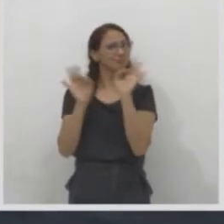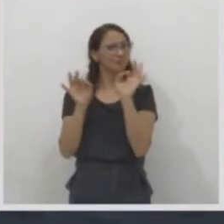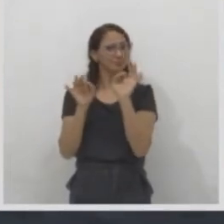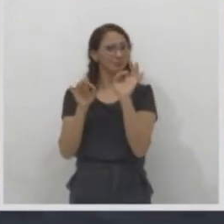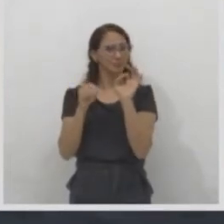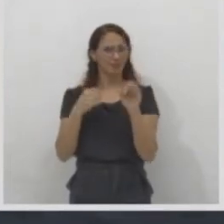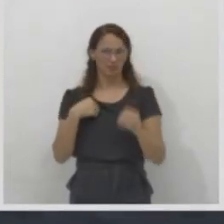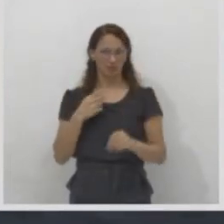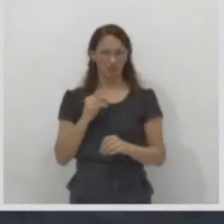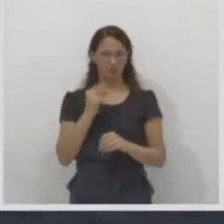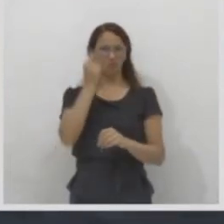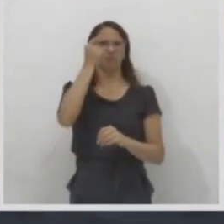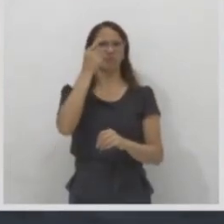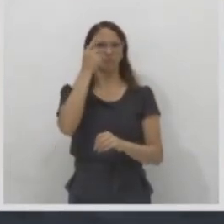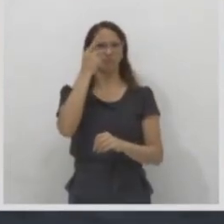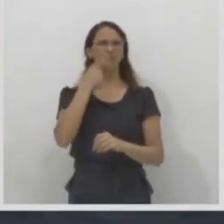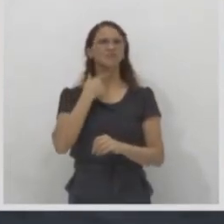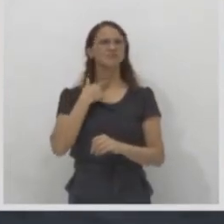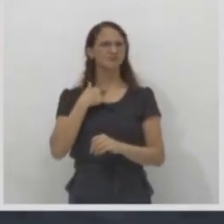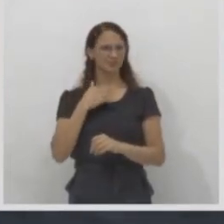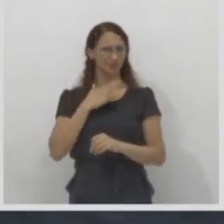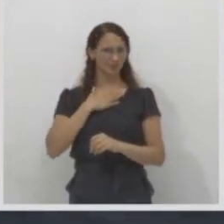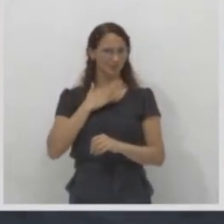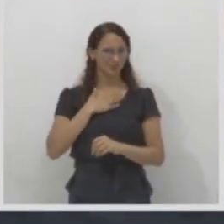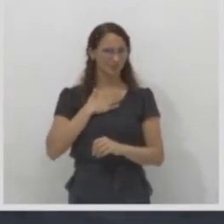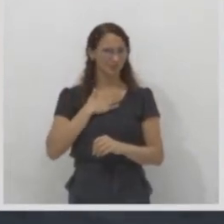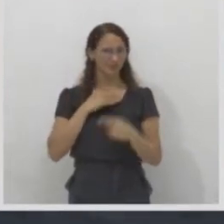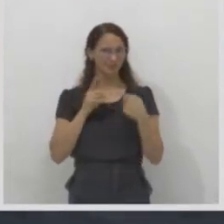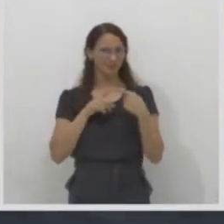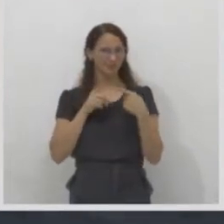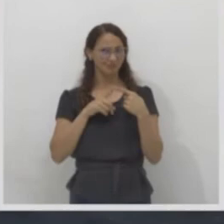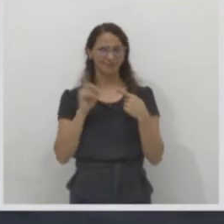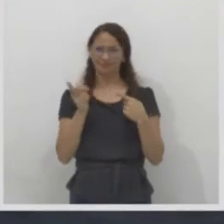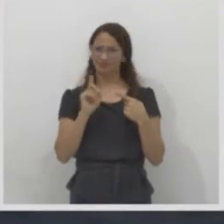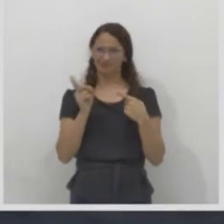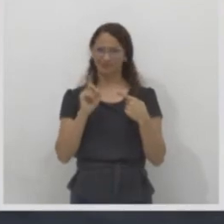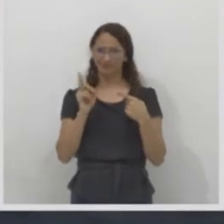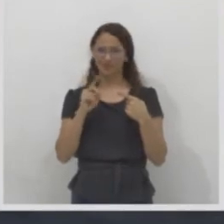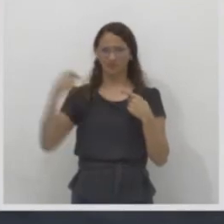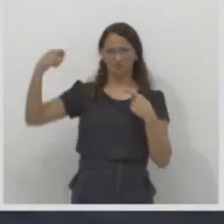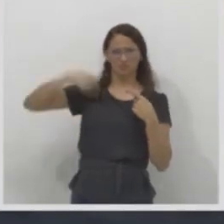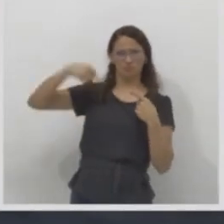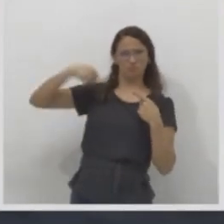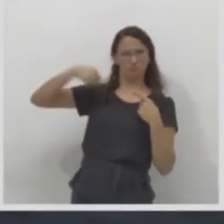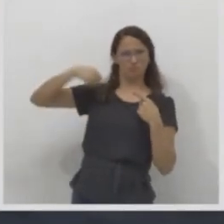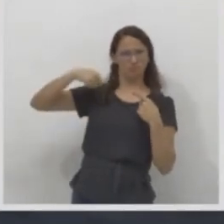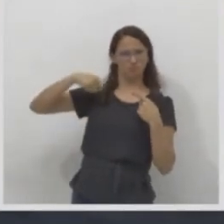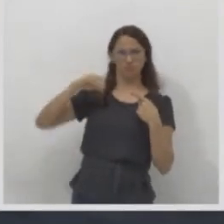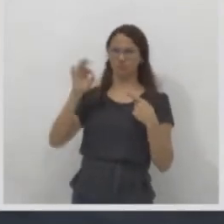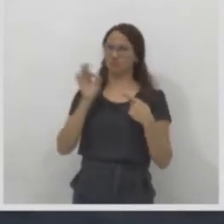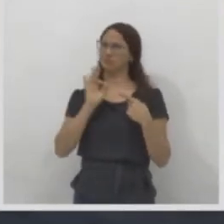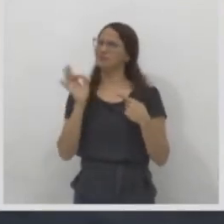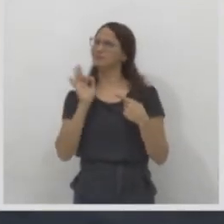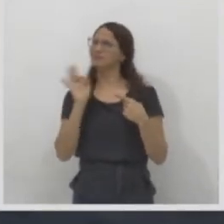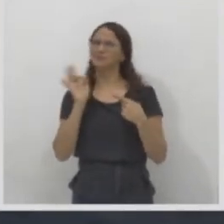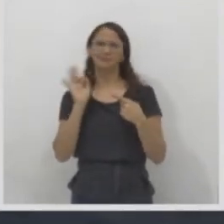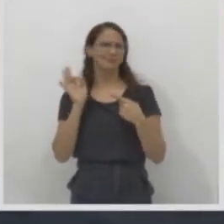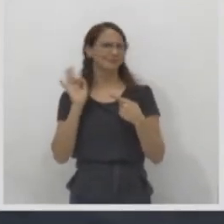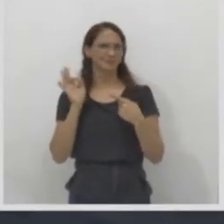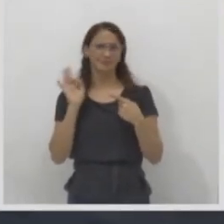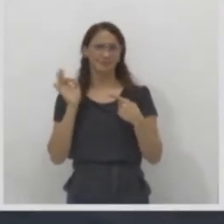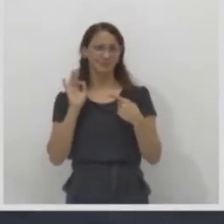que foi uma migração completamente espontânea, mas também não vai ser forçada. O seu amigo não vai lhe forçar